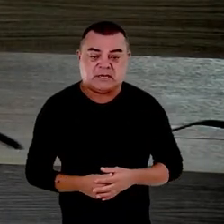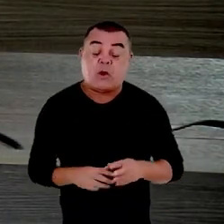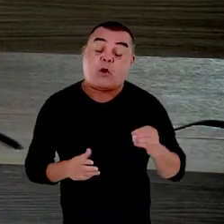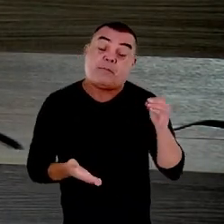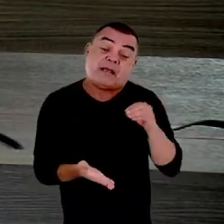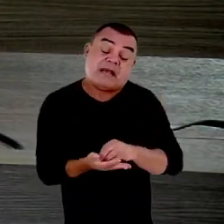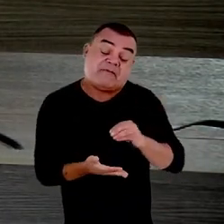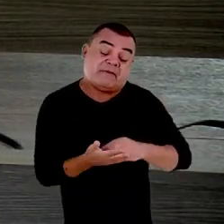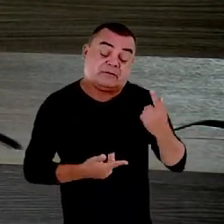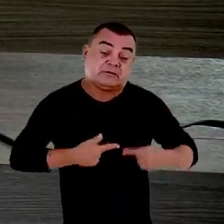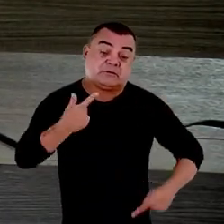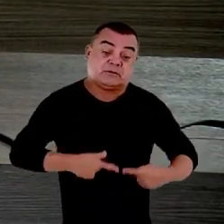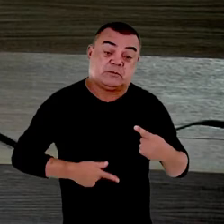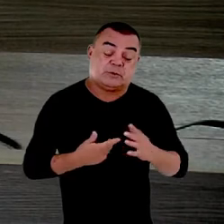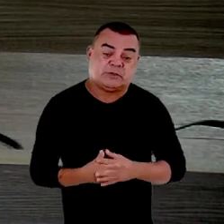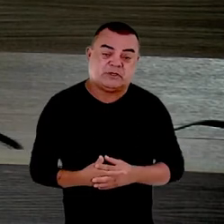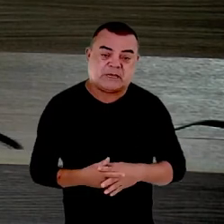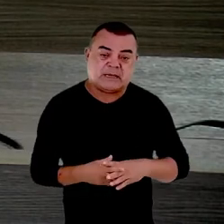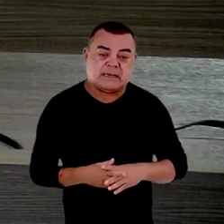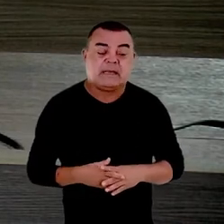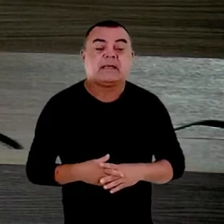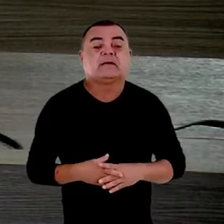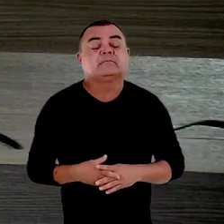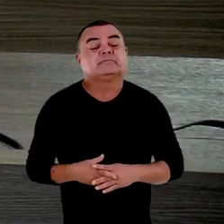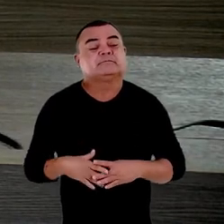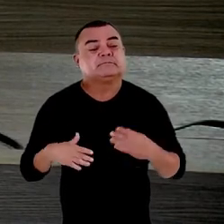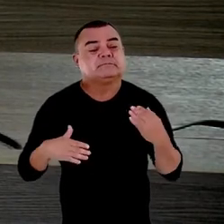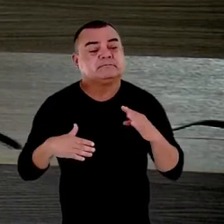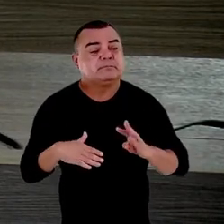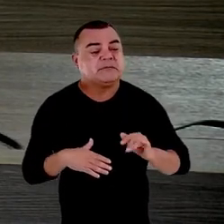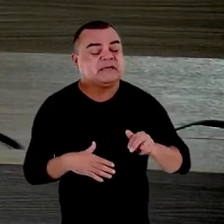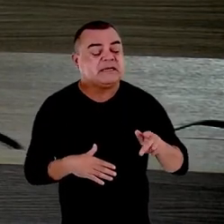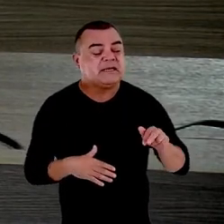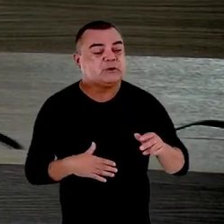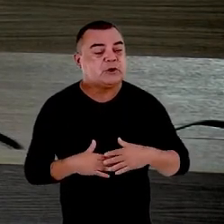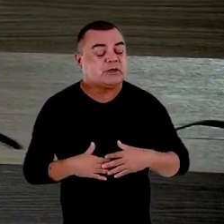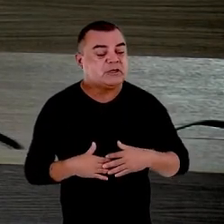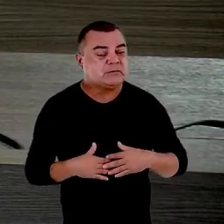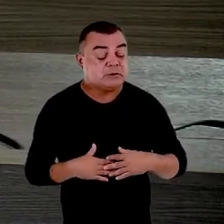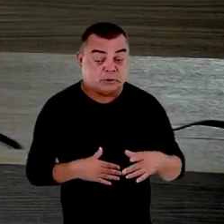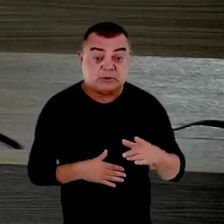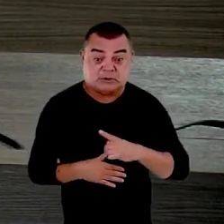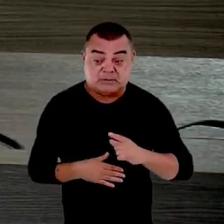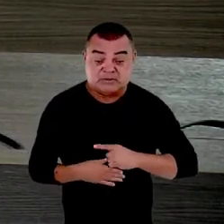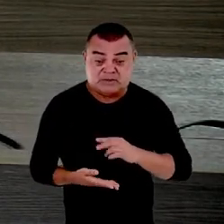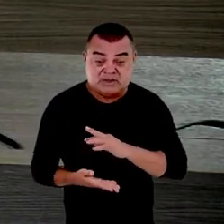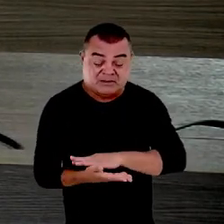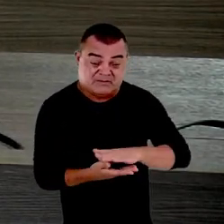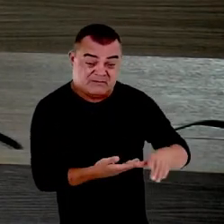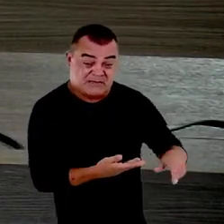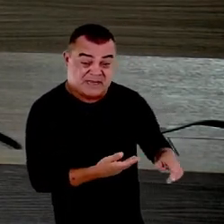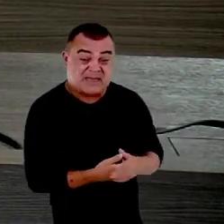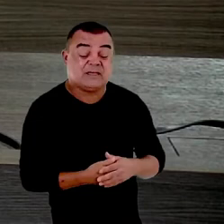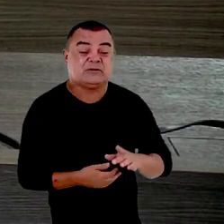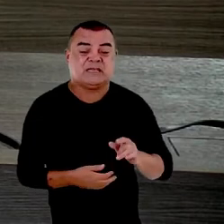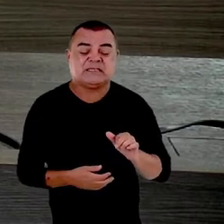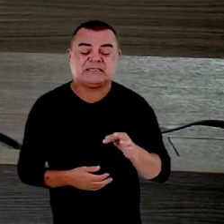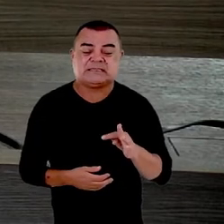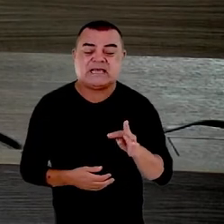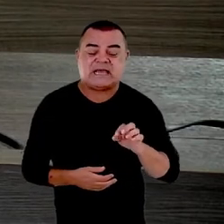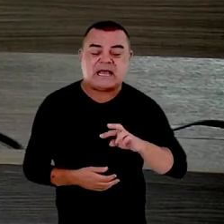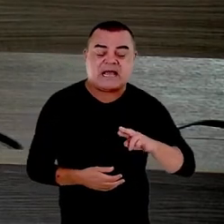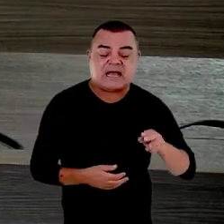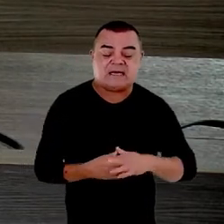falta de políticas migratórias nós temos muitos desterrados em nossa região particularmente na região norte é problema que